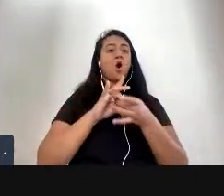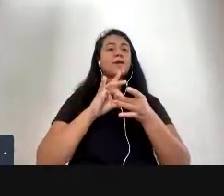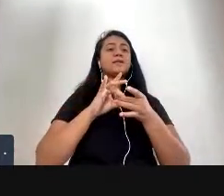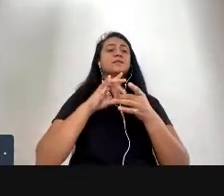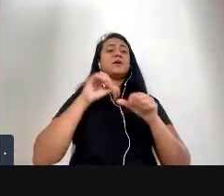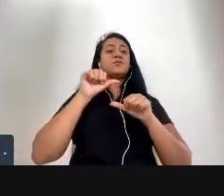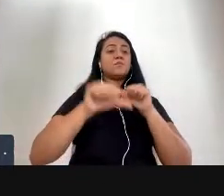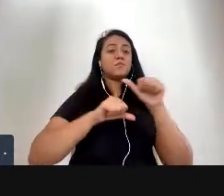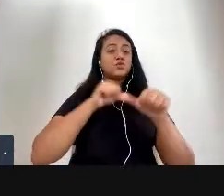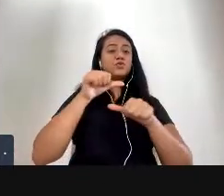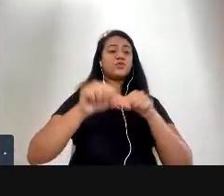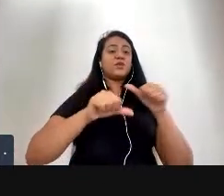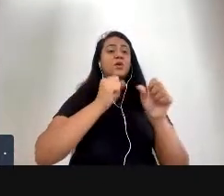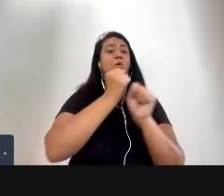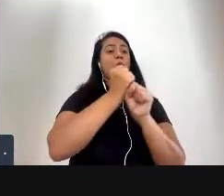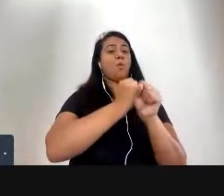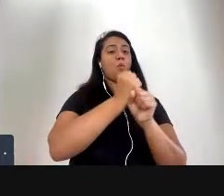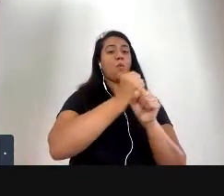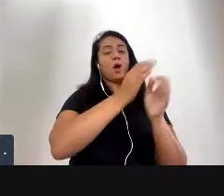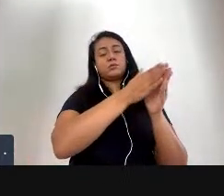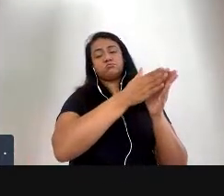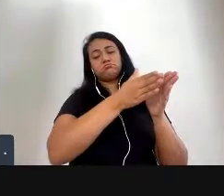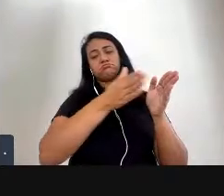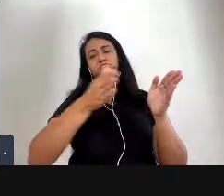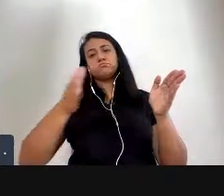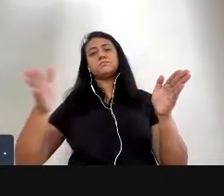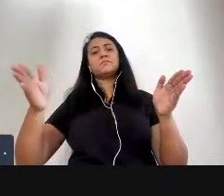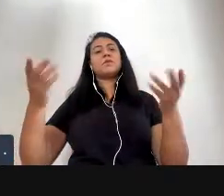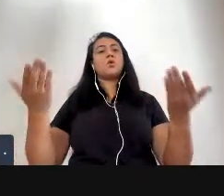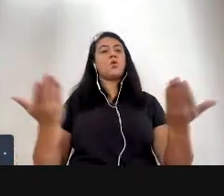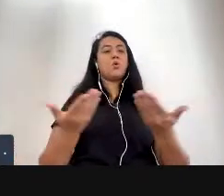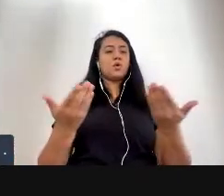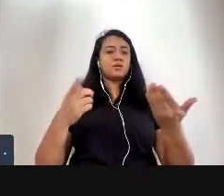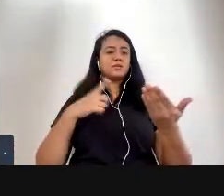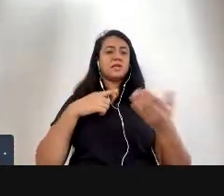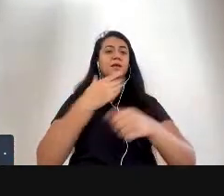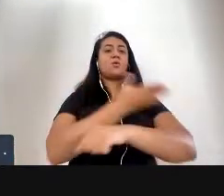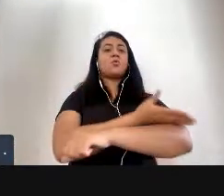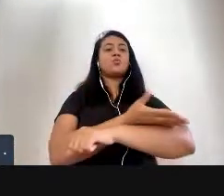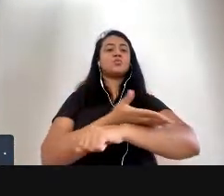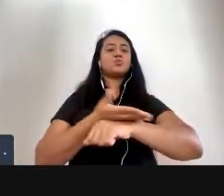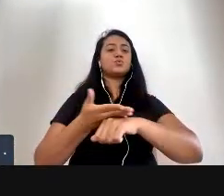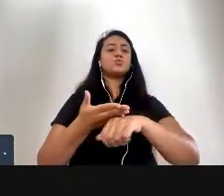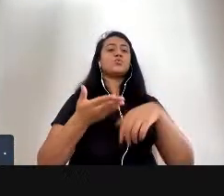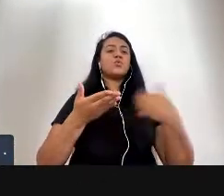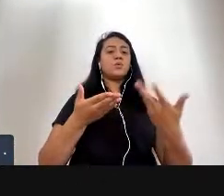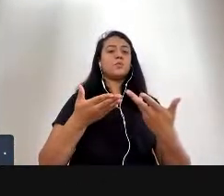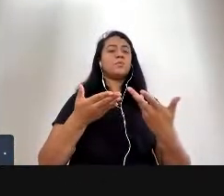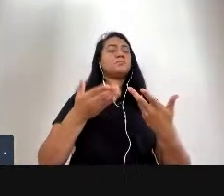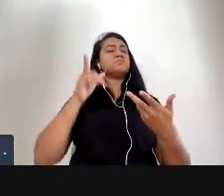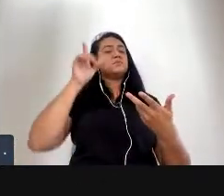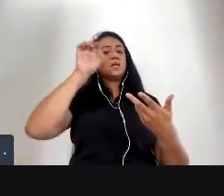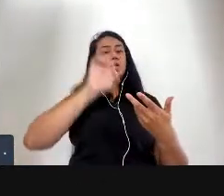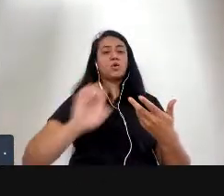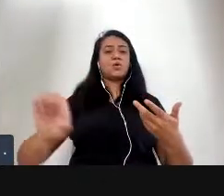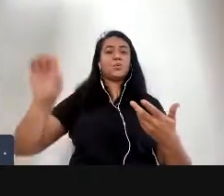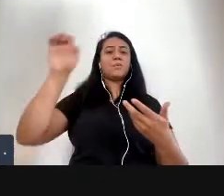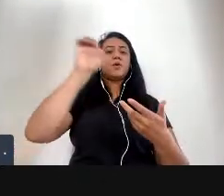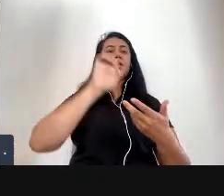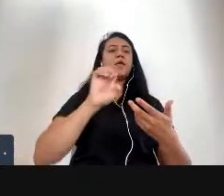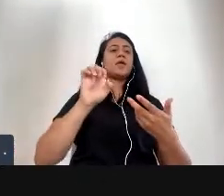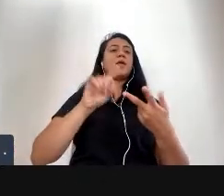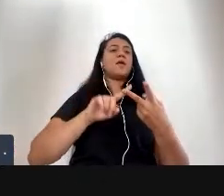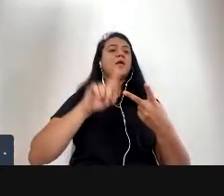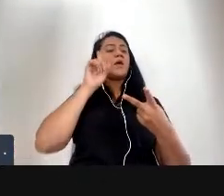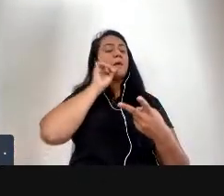como passadas décadas hoje temos modos assim de distribuir conceitos europeus e norte-americanos como a gente vem